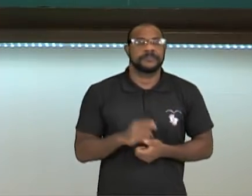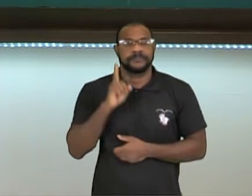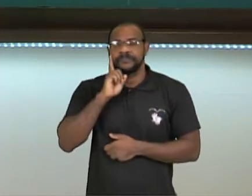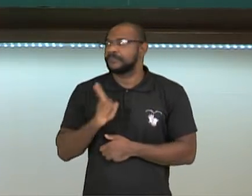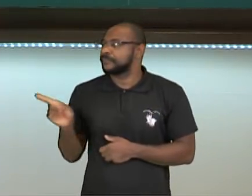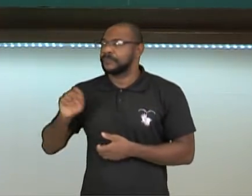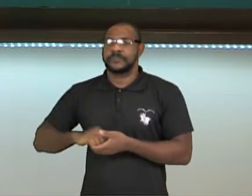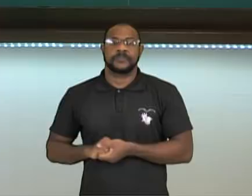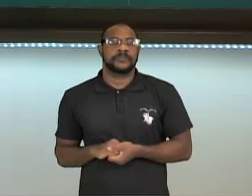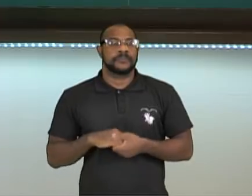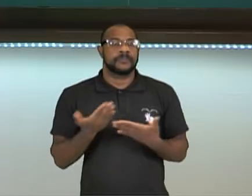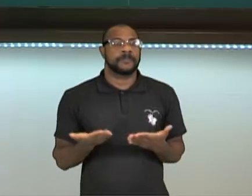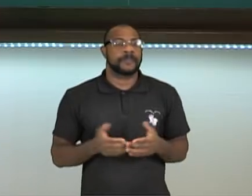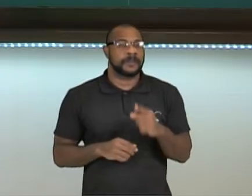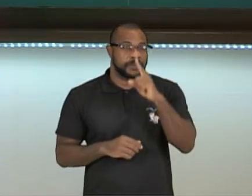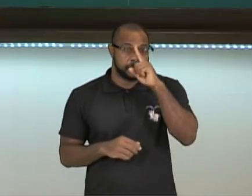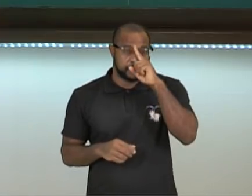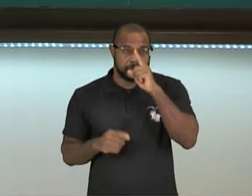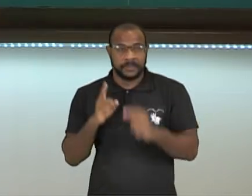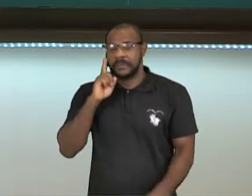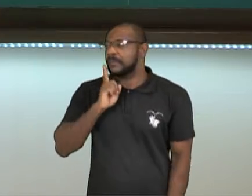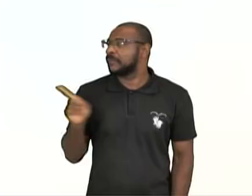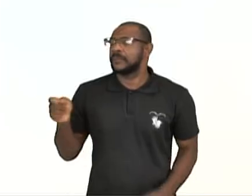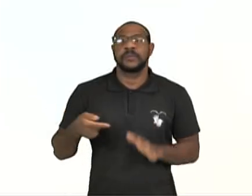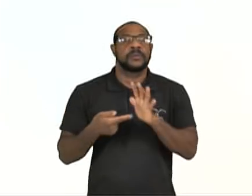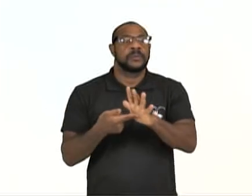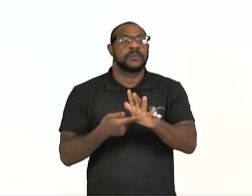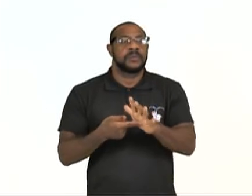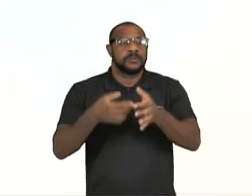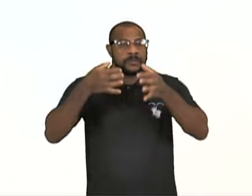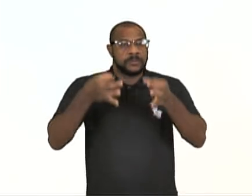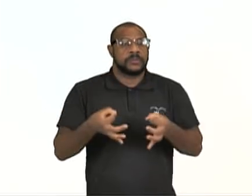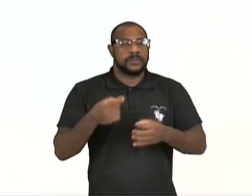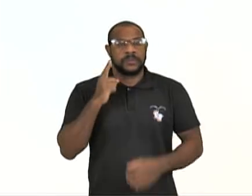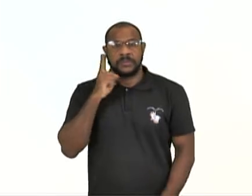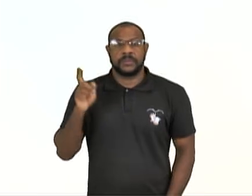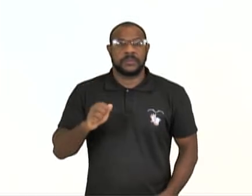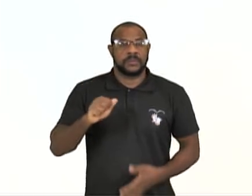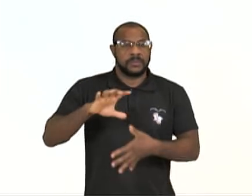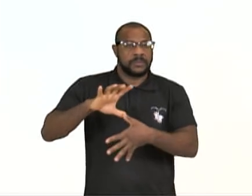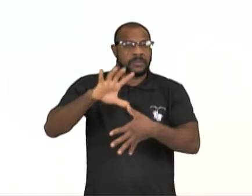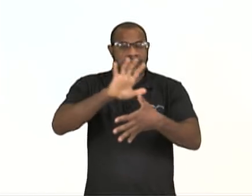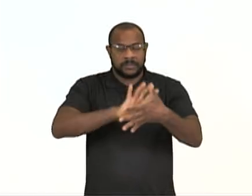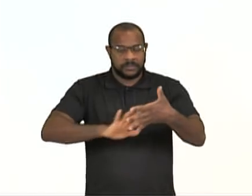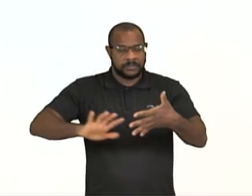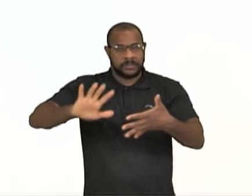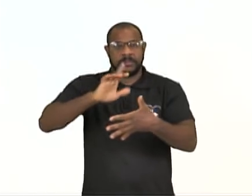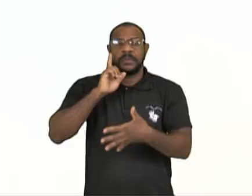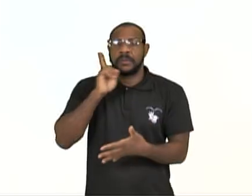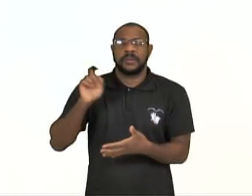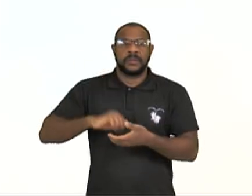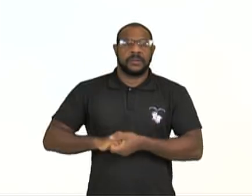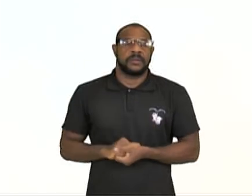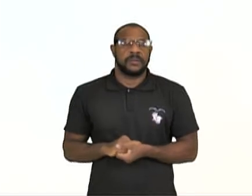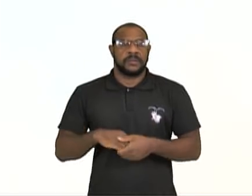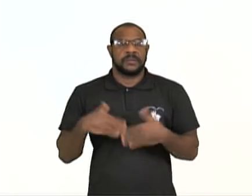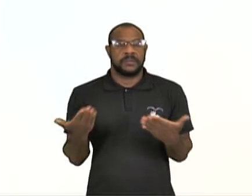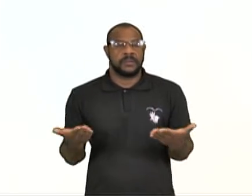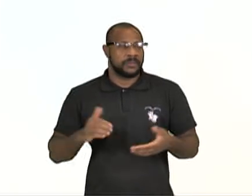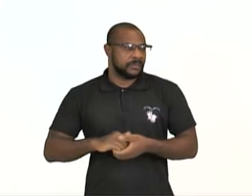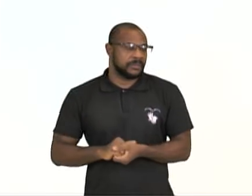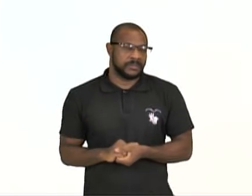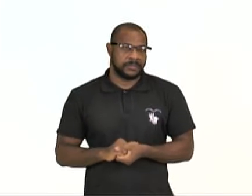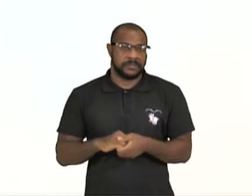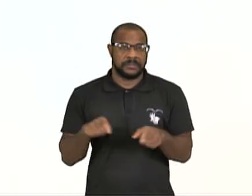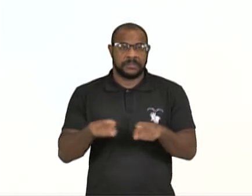Tá bom? Aqui, ó, está mostrando bem certinho o mapa. Olha, aqui todo o território da Bolívia,